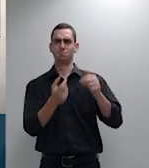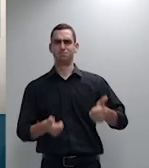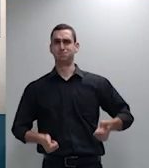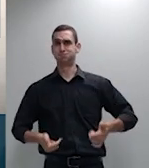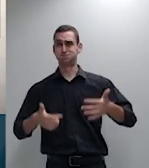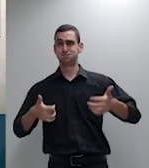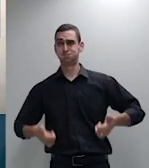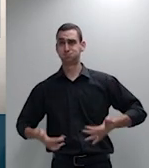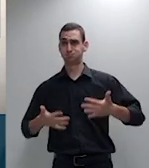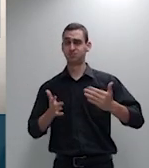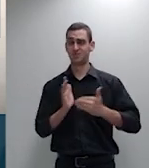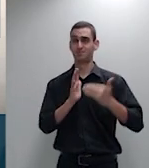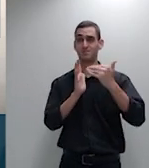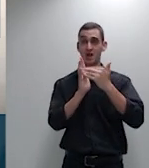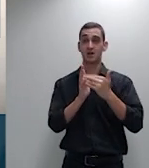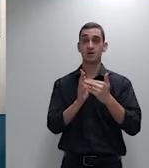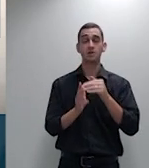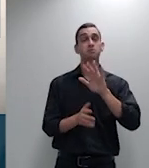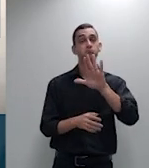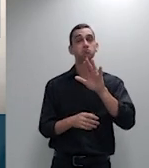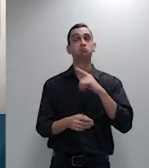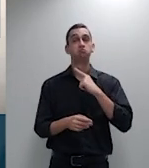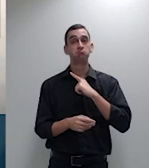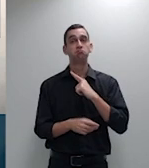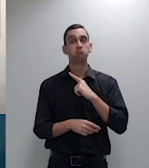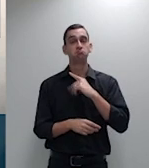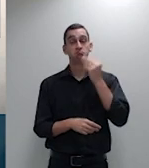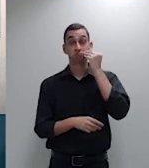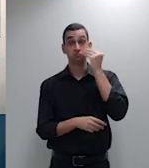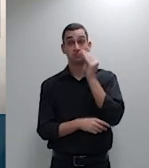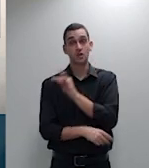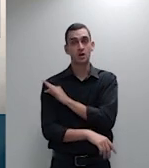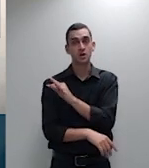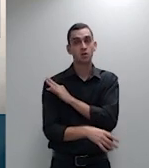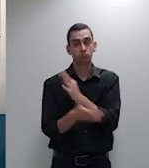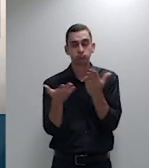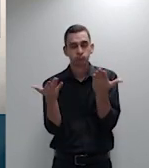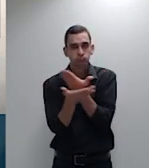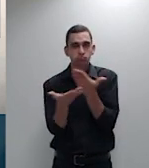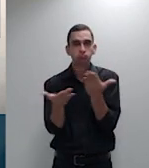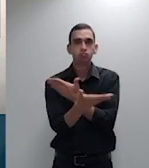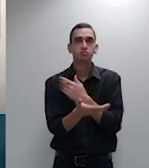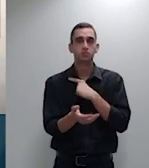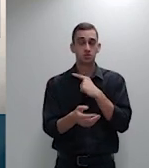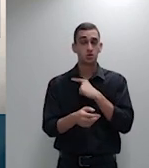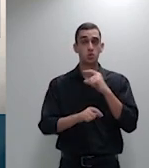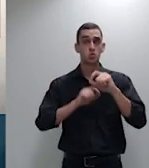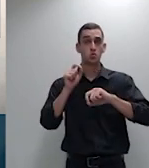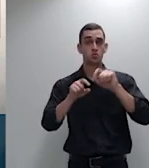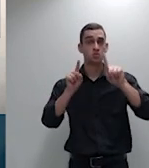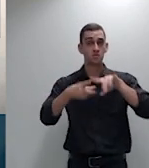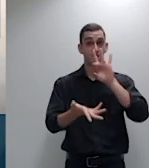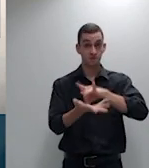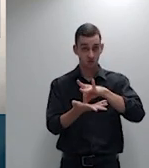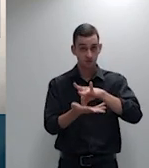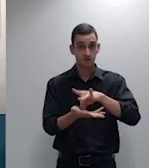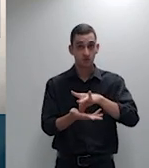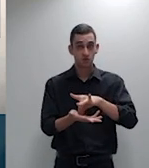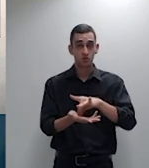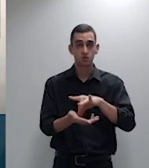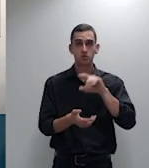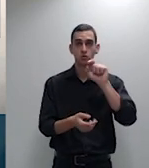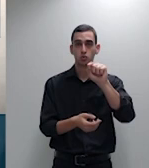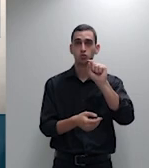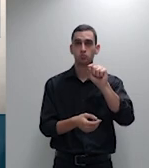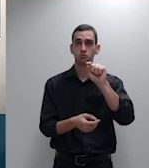conflito não com técnicas de mediação de livros mas com técnicas reais escutar da Agência Nacional de Saúde